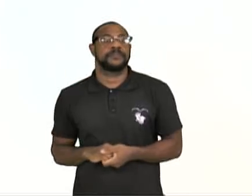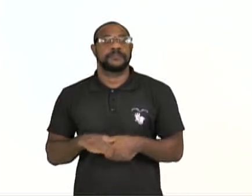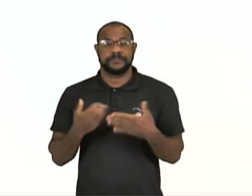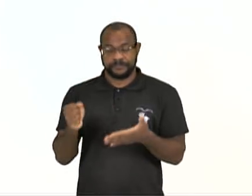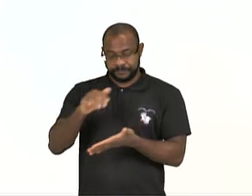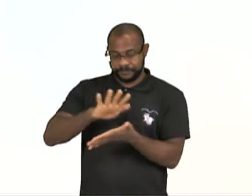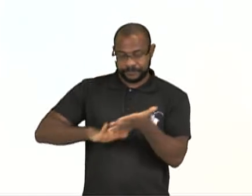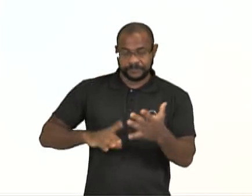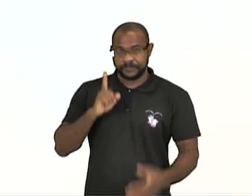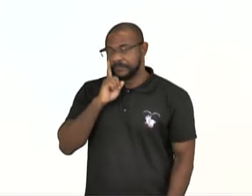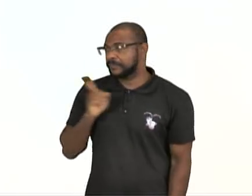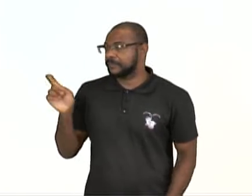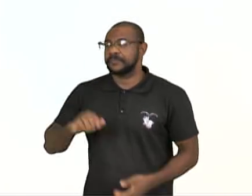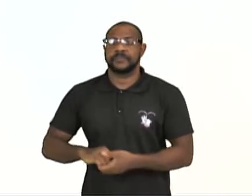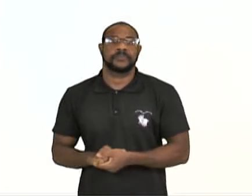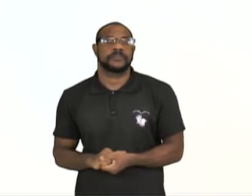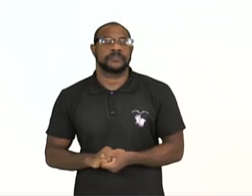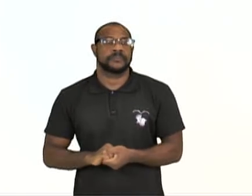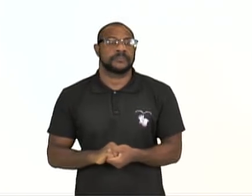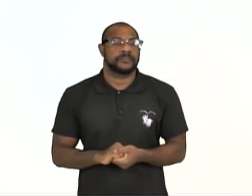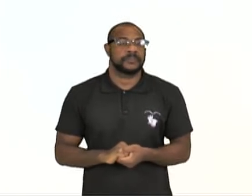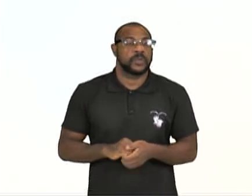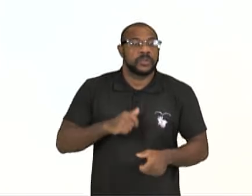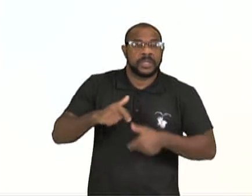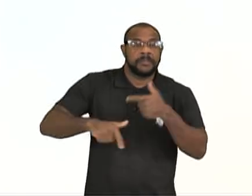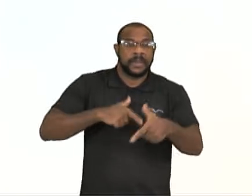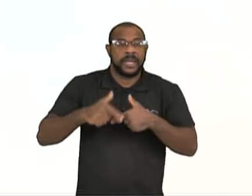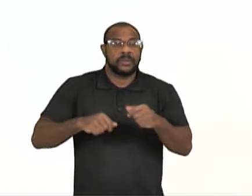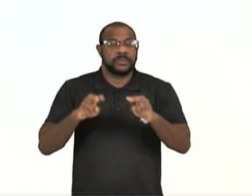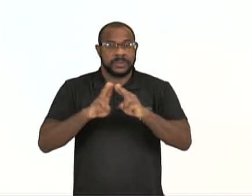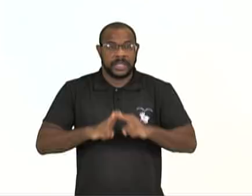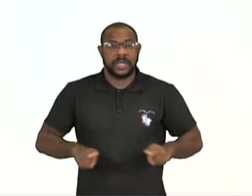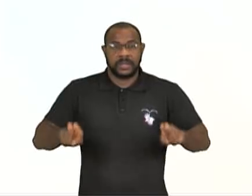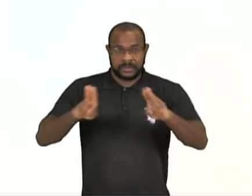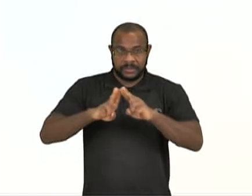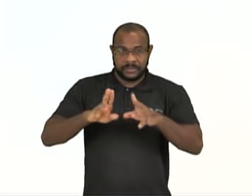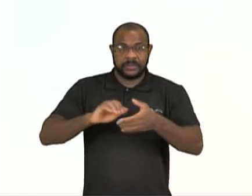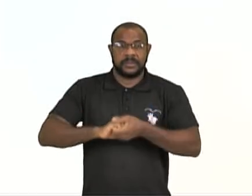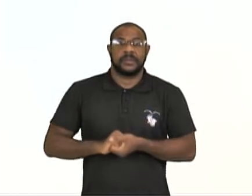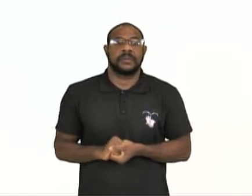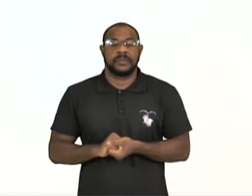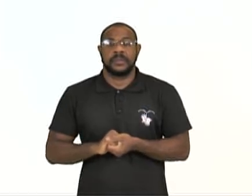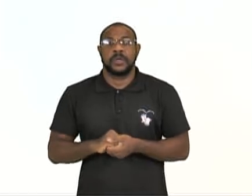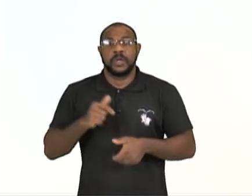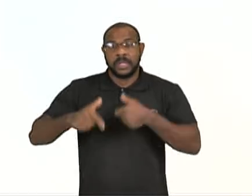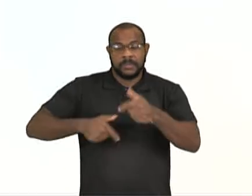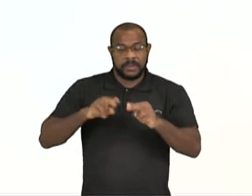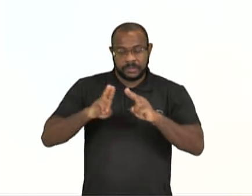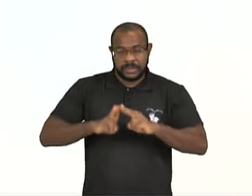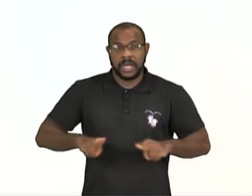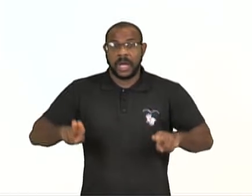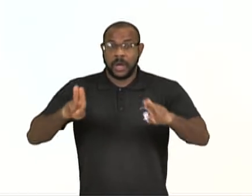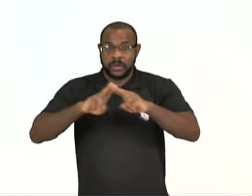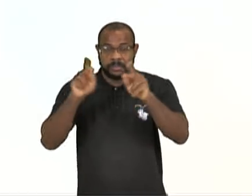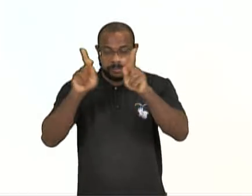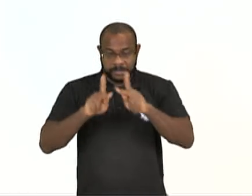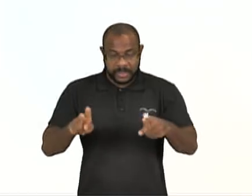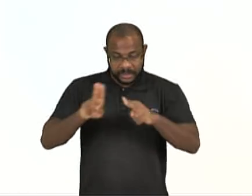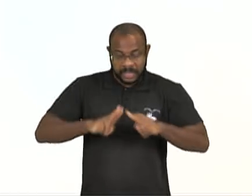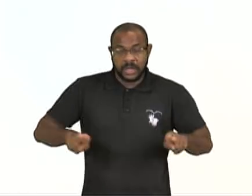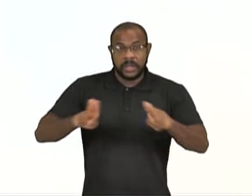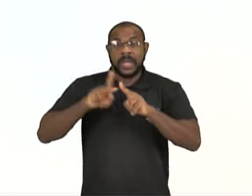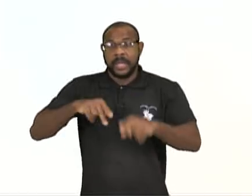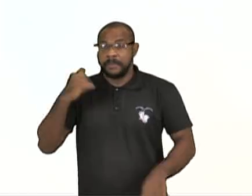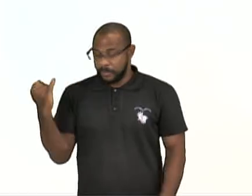Vamos lá. As missões da ONU... As miss... Desculpem. As missões de paz da ONU são